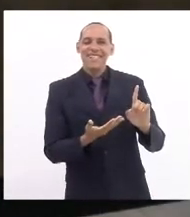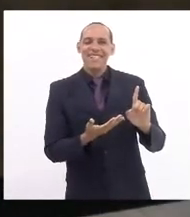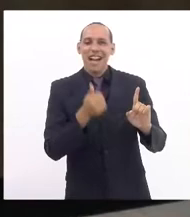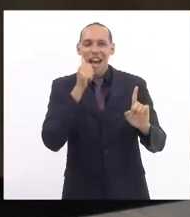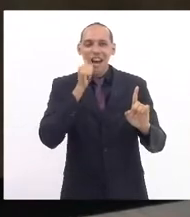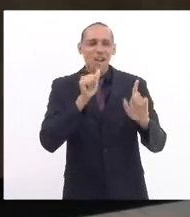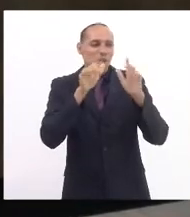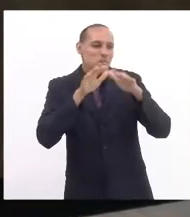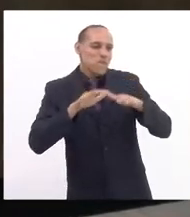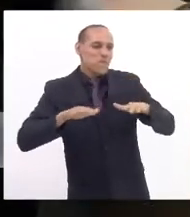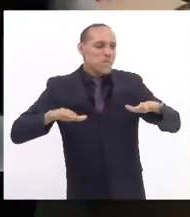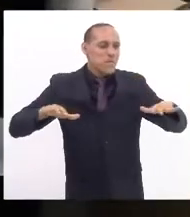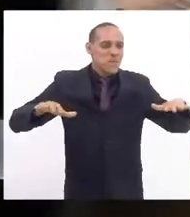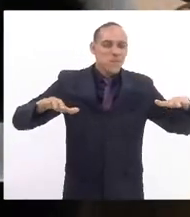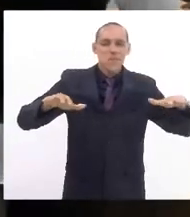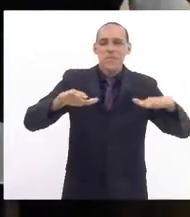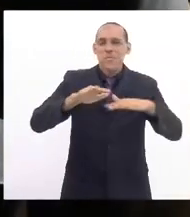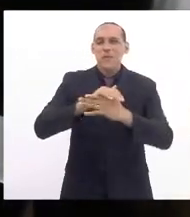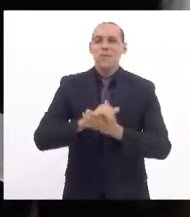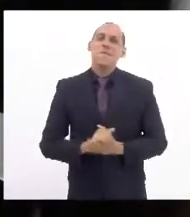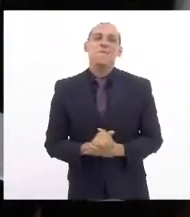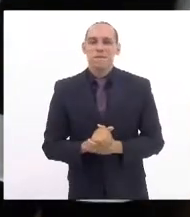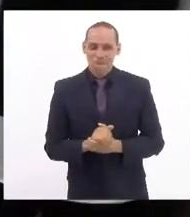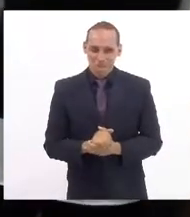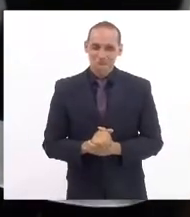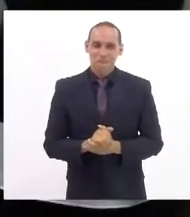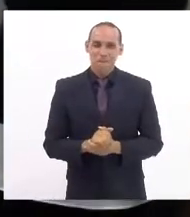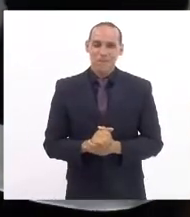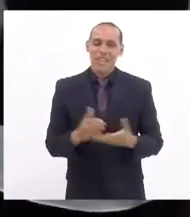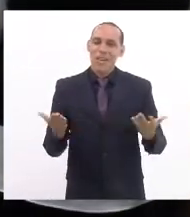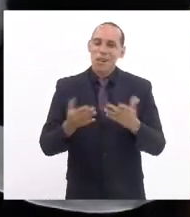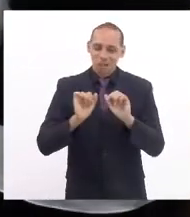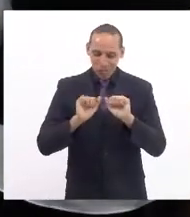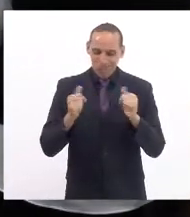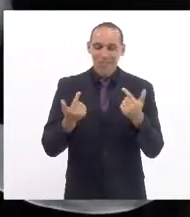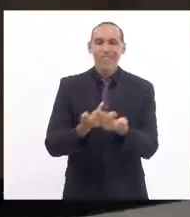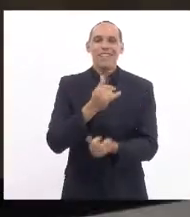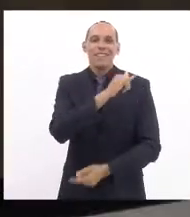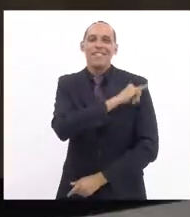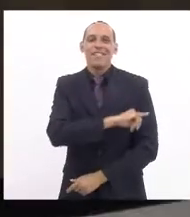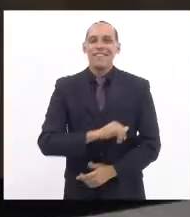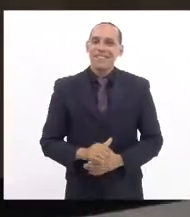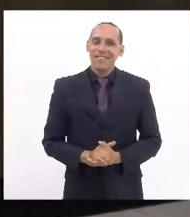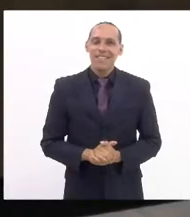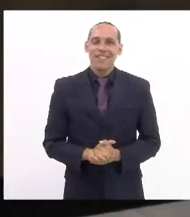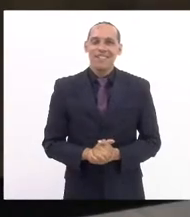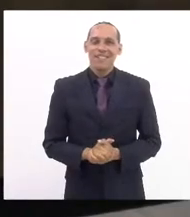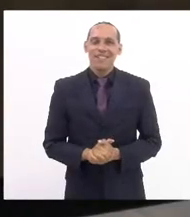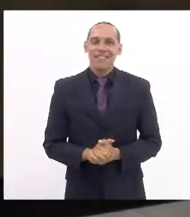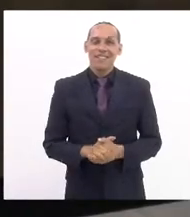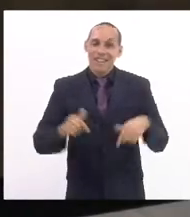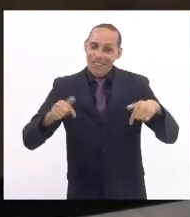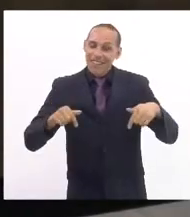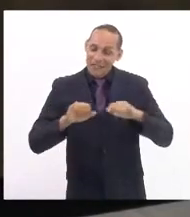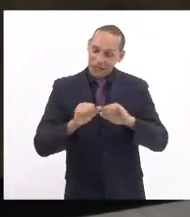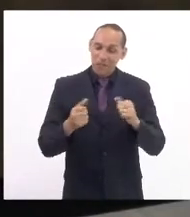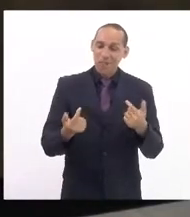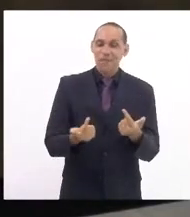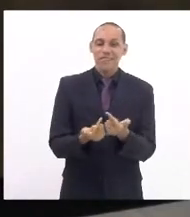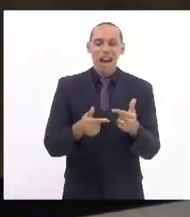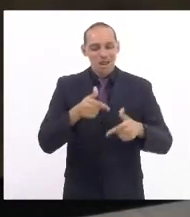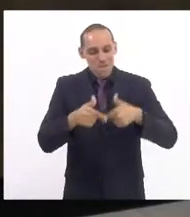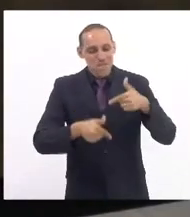mulheres que fazem a Assembleia do Rio de Janeiro, a Assembleia Legislativa do Rio de Janeiro